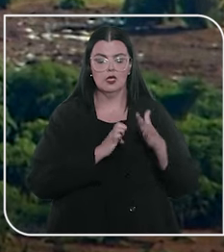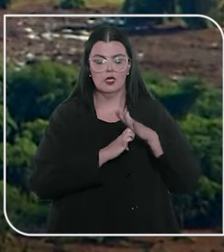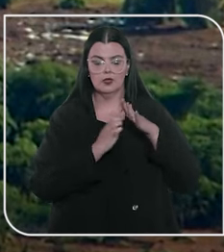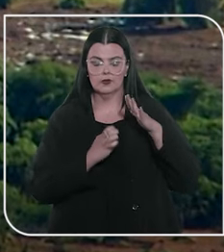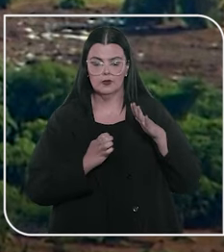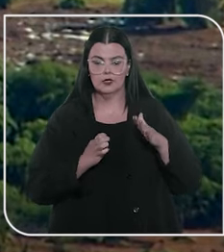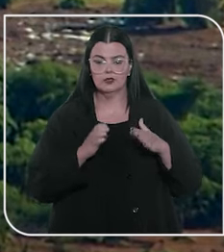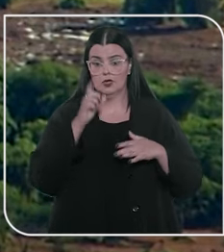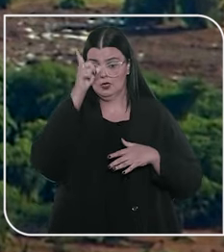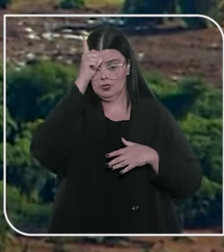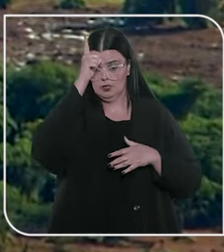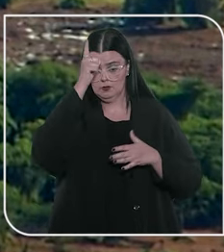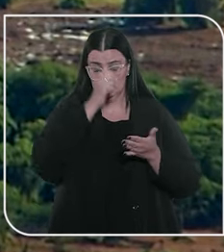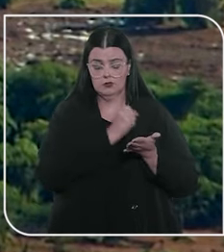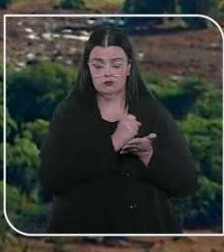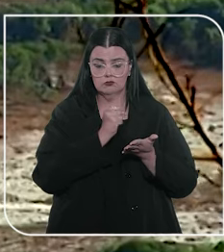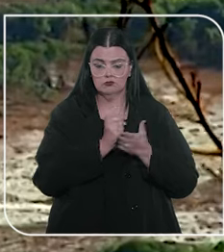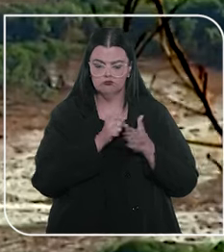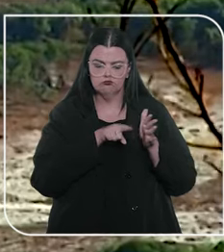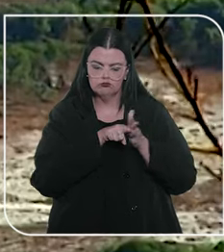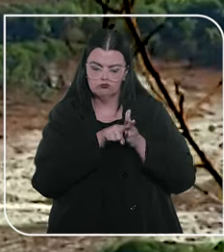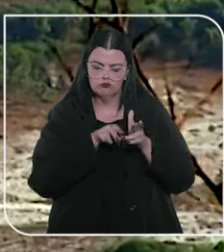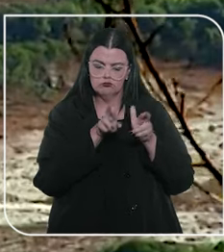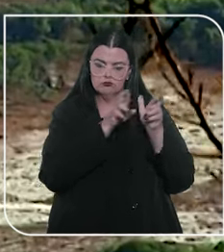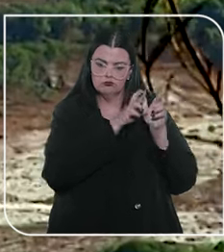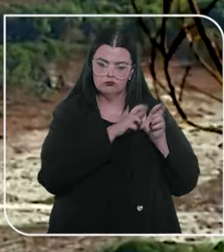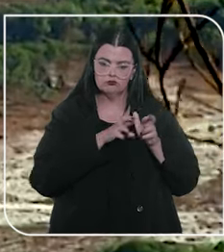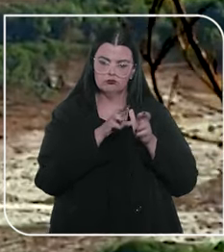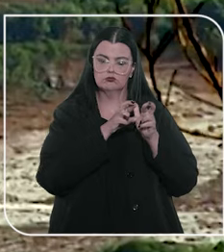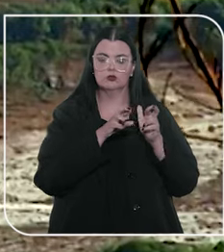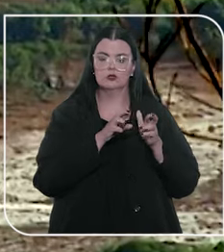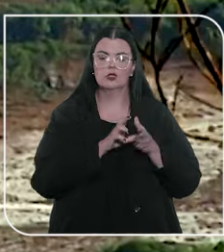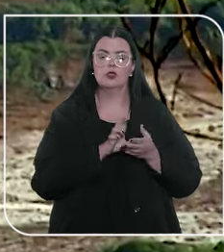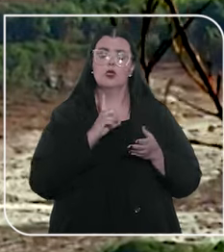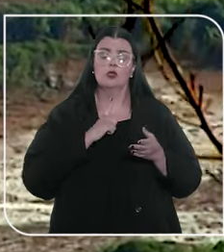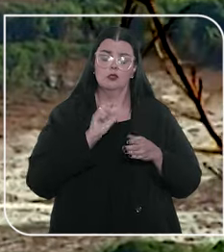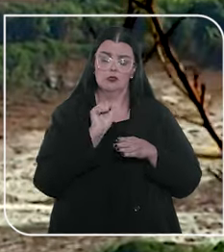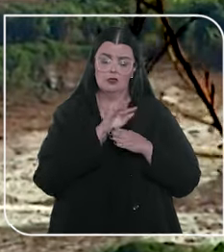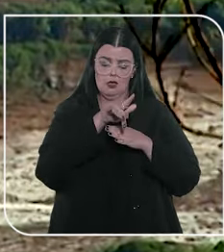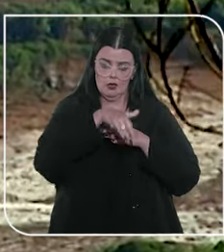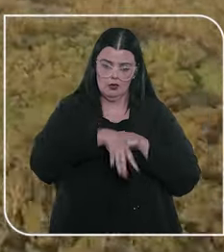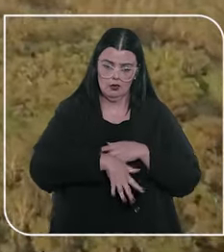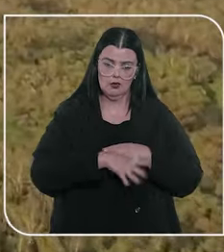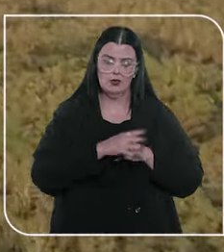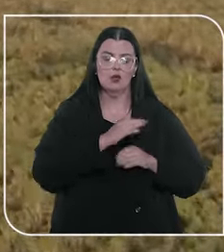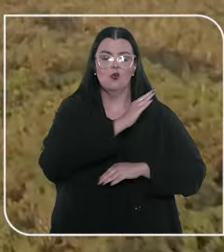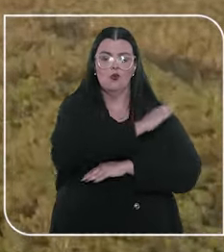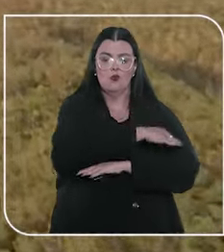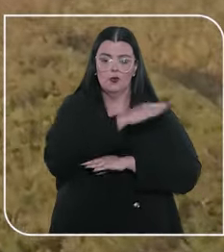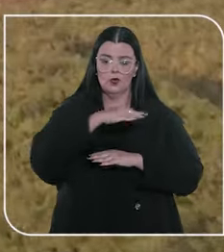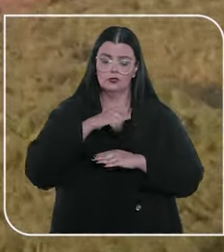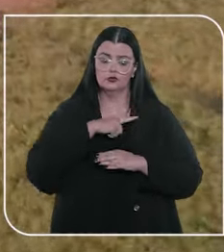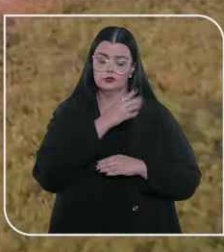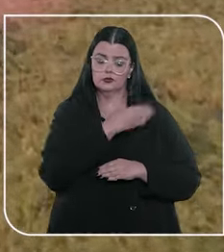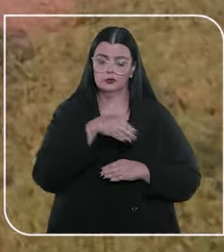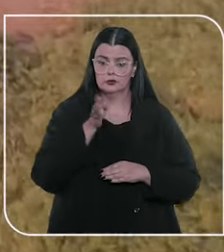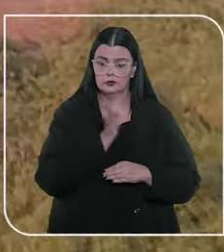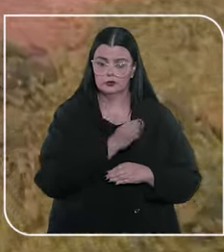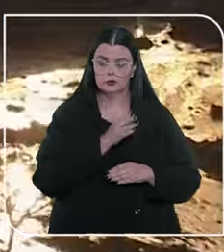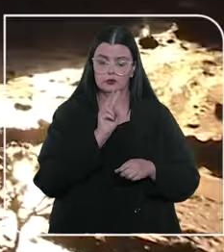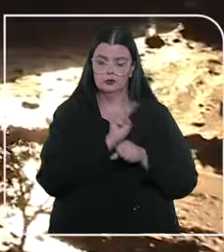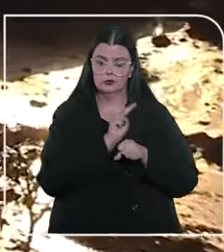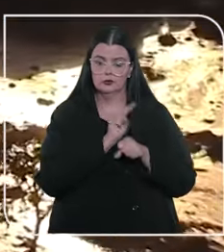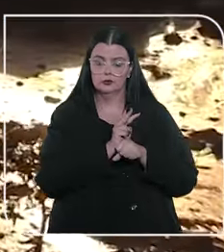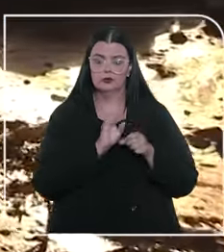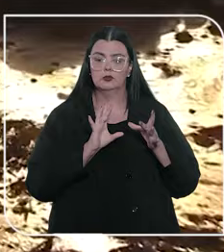contratada pela Vale para fazer auditorias nas áreas de barragens de Brumadinho, pedindo para suspender o prazo que